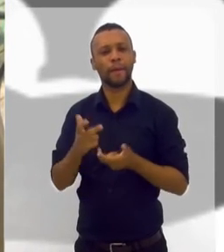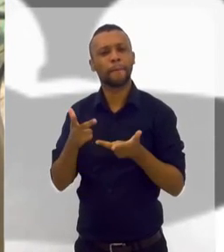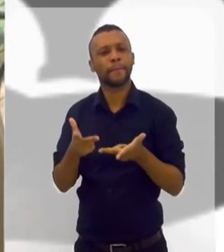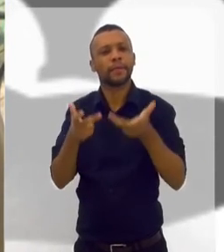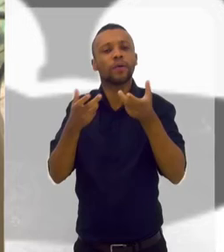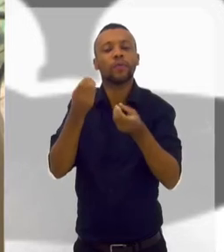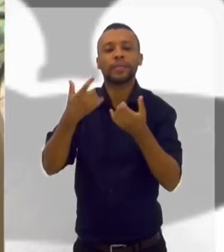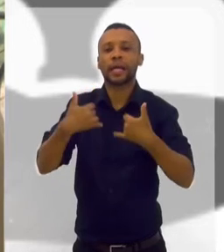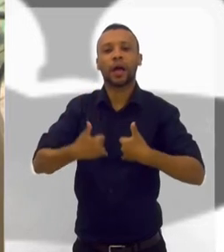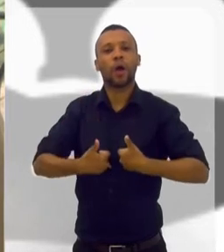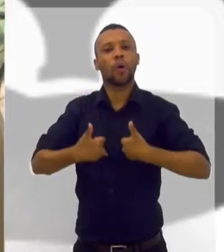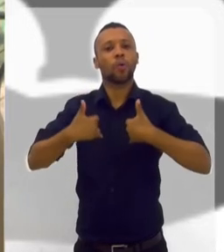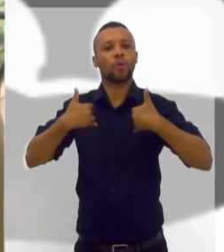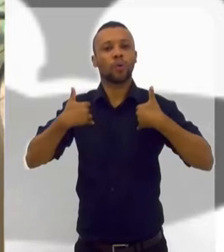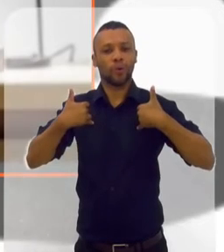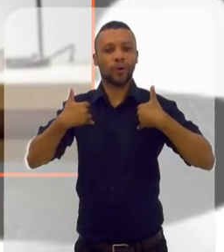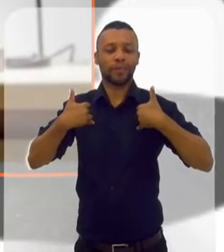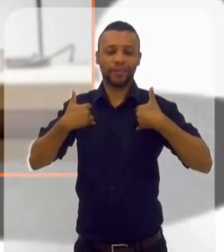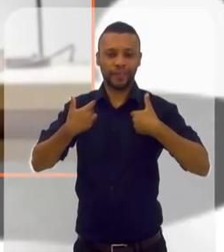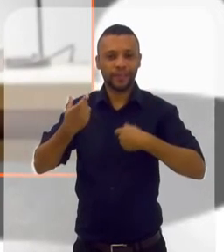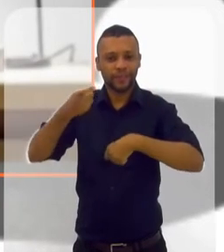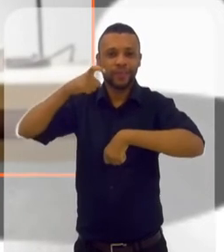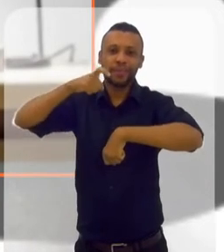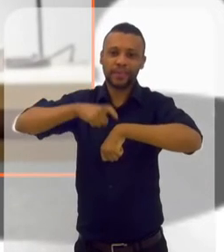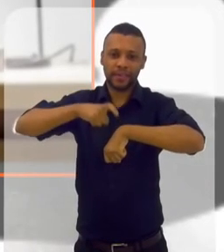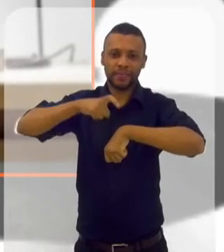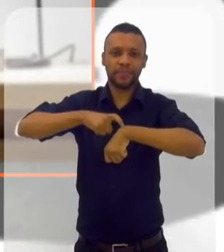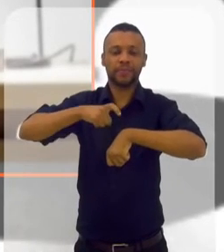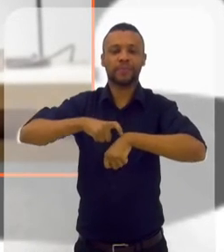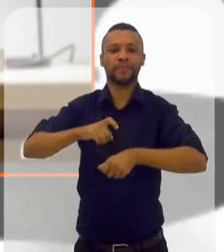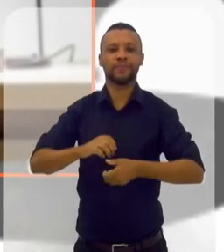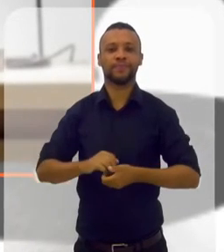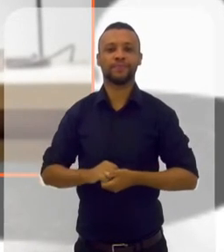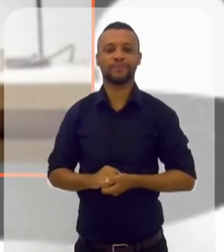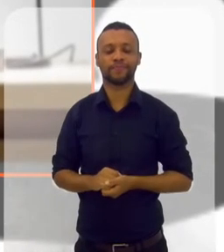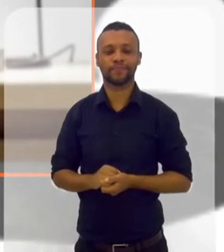Veja o quanto ela está orgulhosa de você neste momento.